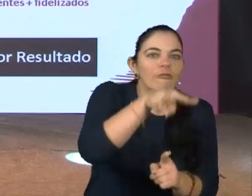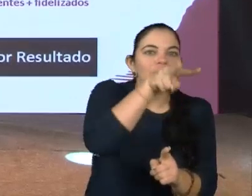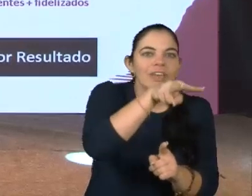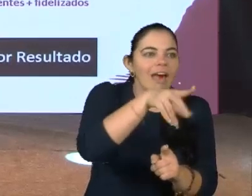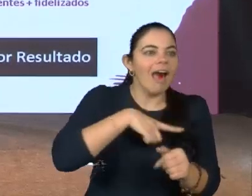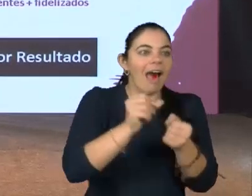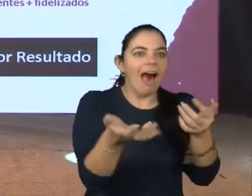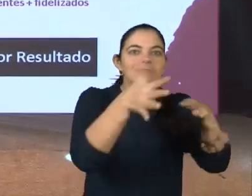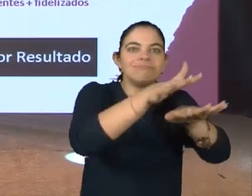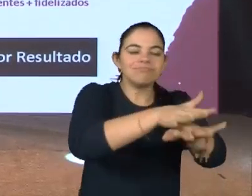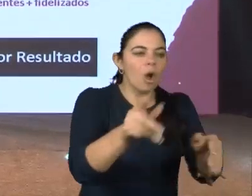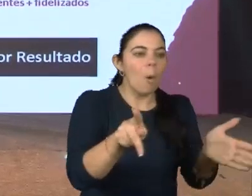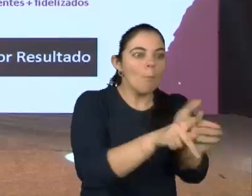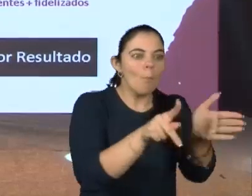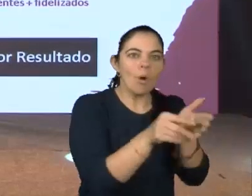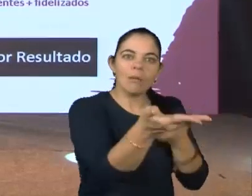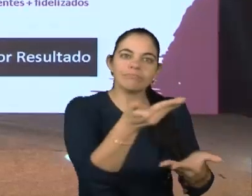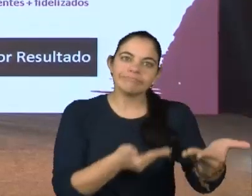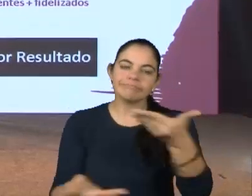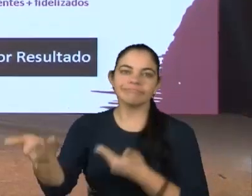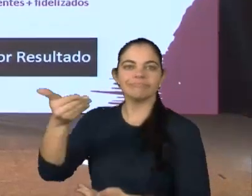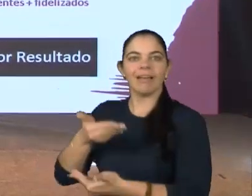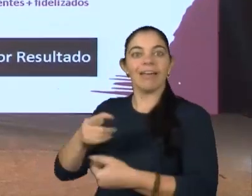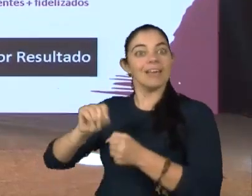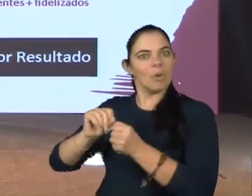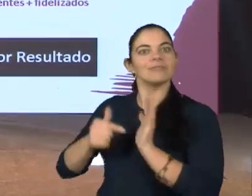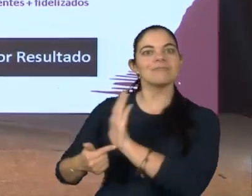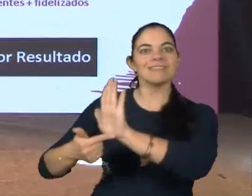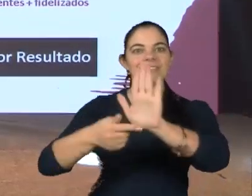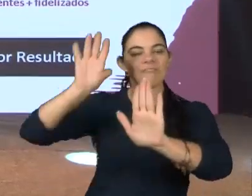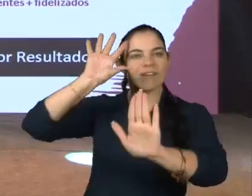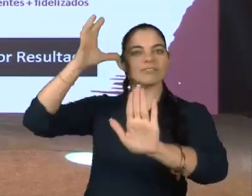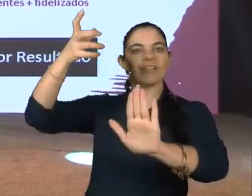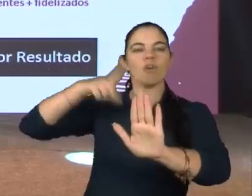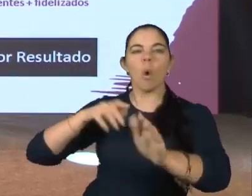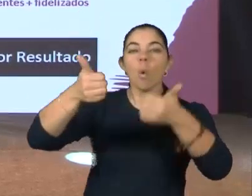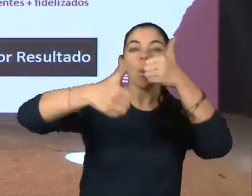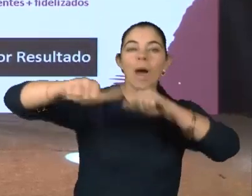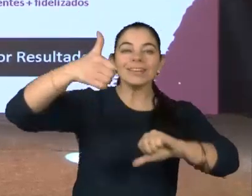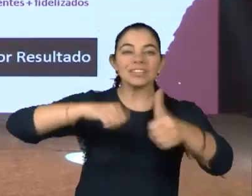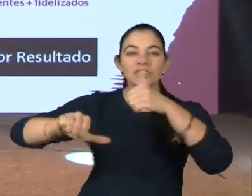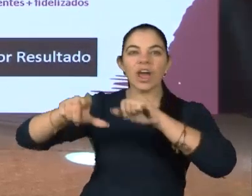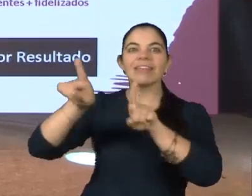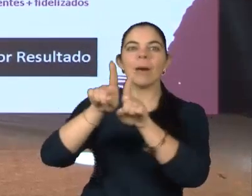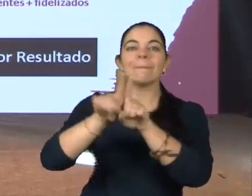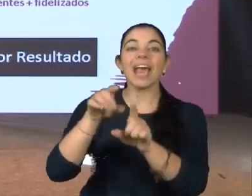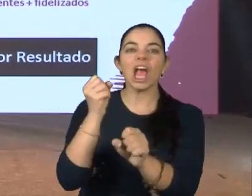deficiência, são empresas de maiores resultados qualitativos e quantitativos.